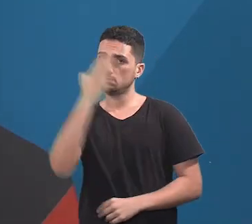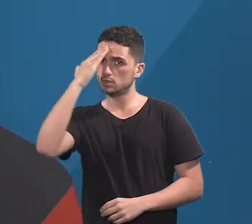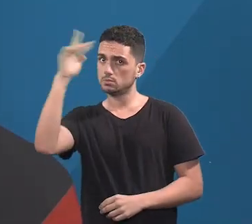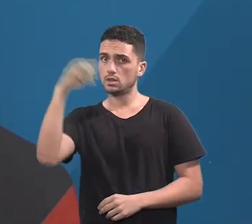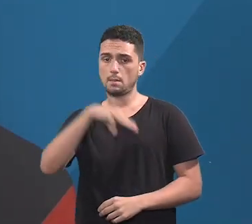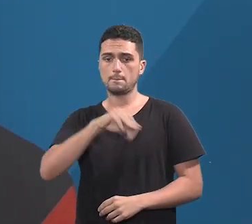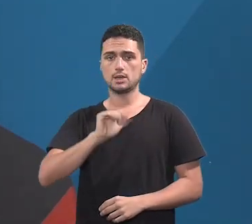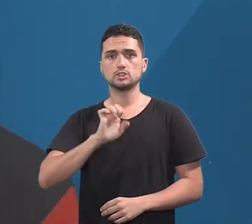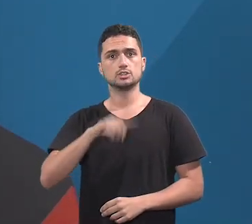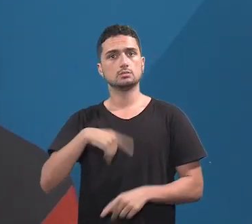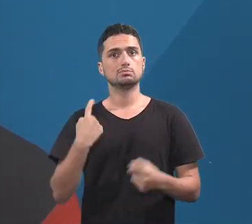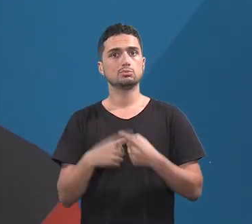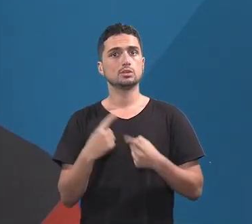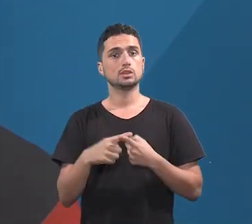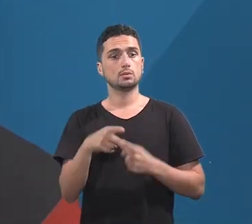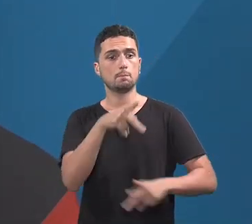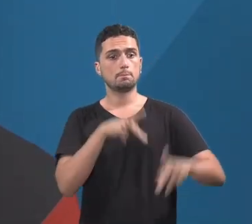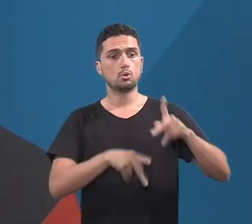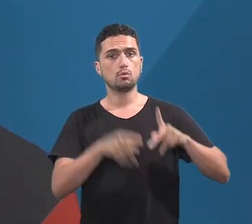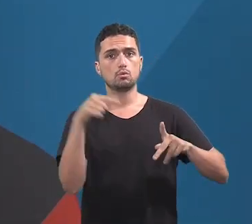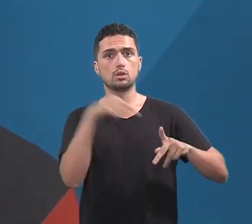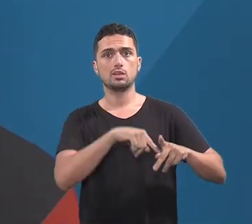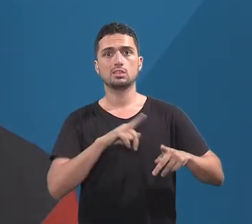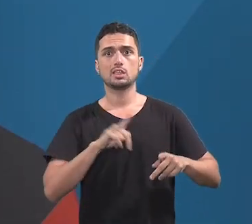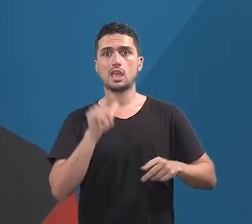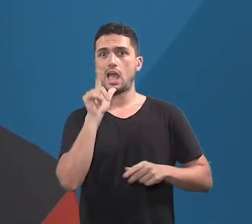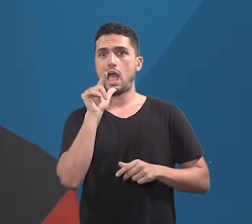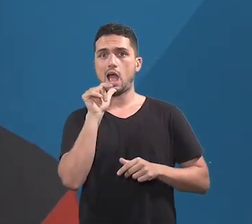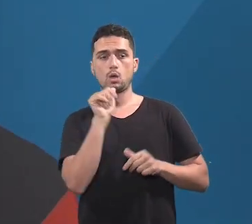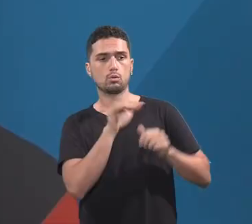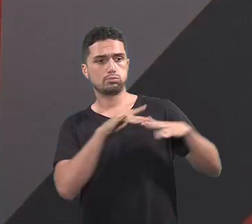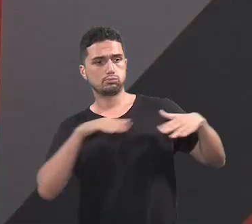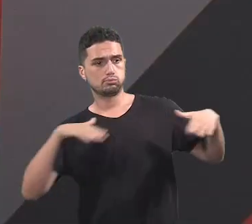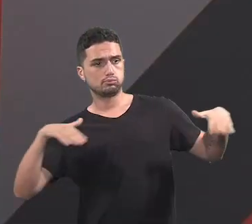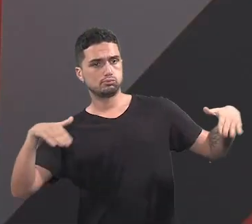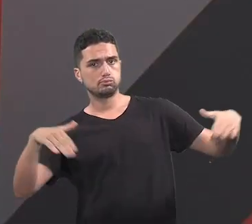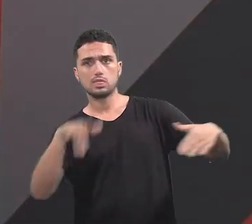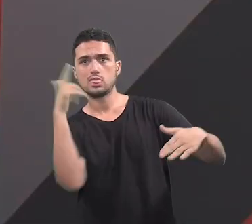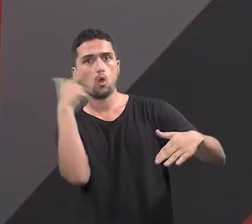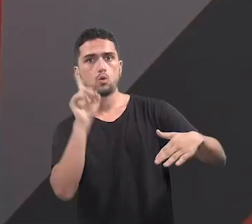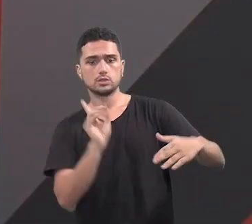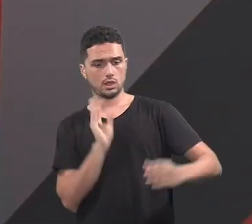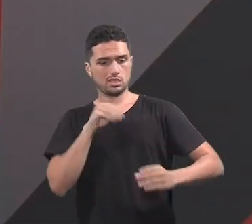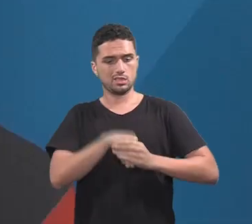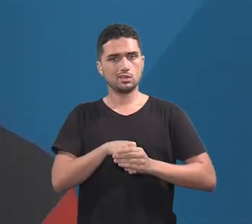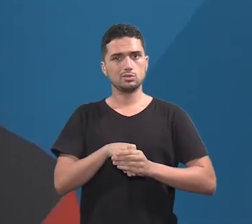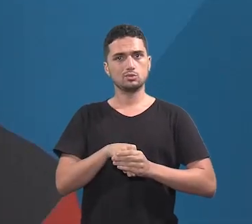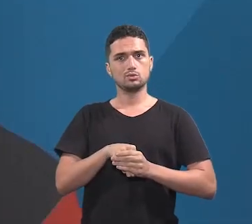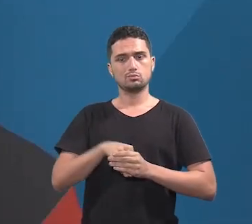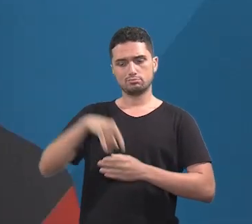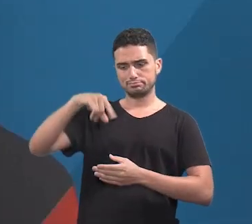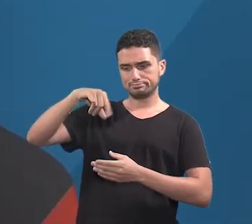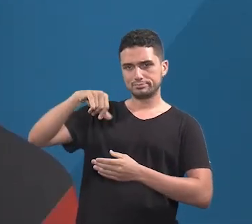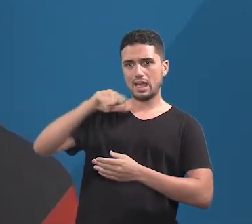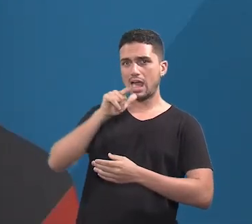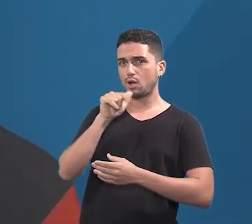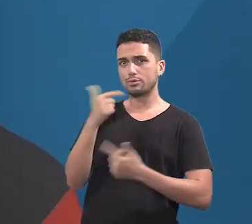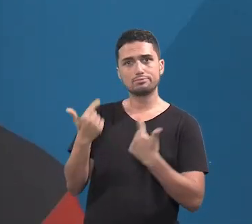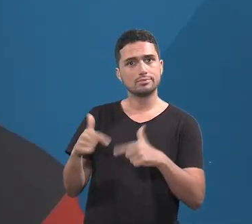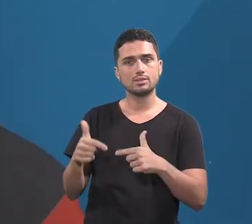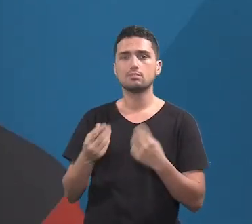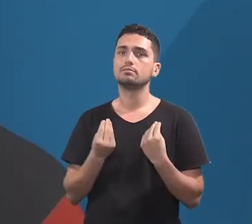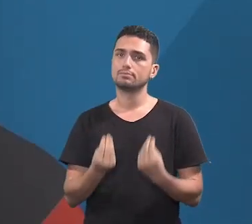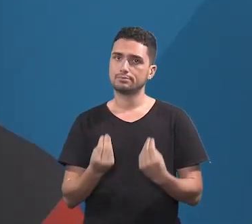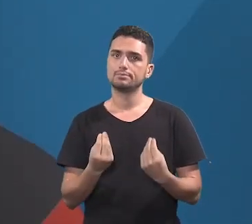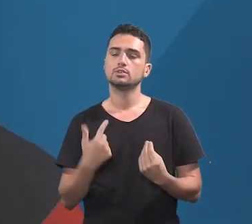principalmente no município de Magé, que o pessoal é rodeado de águas e não consegue ter água dentro da sua residência. Então, foi pedido ao